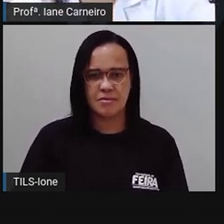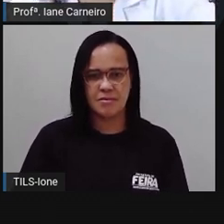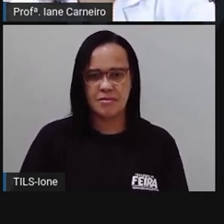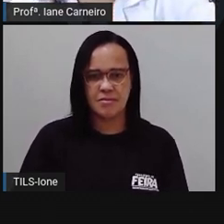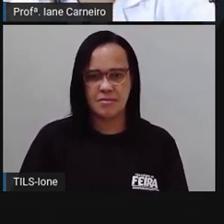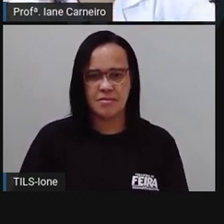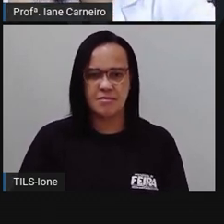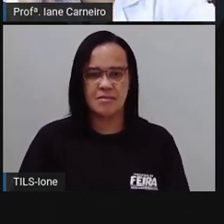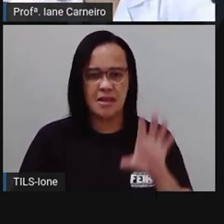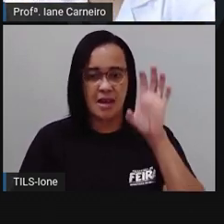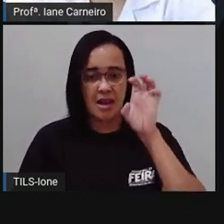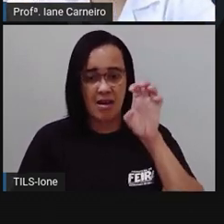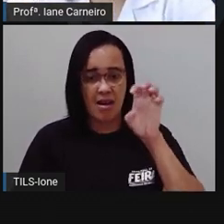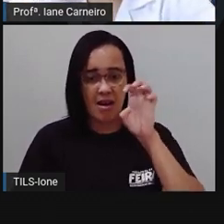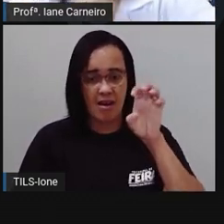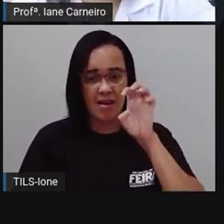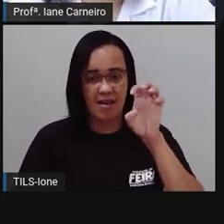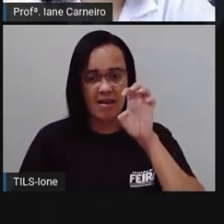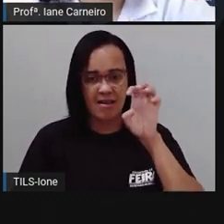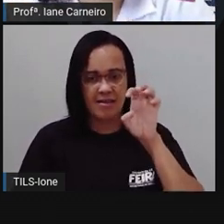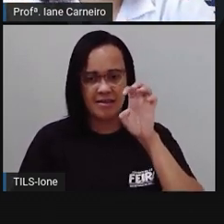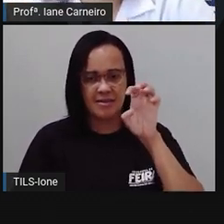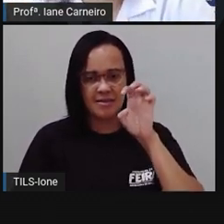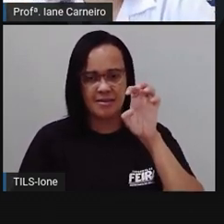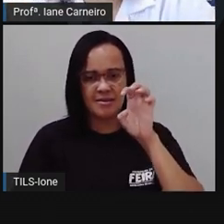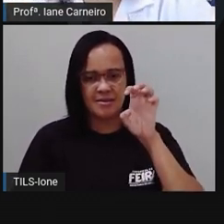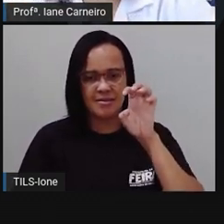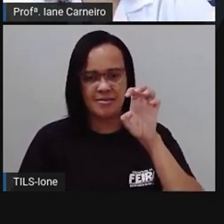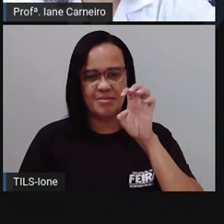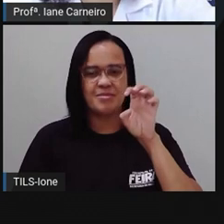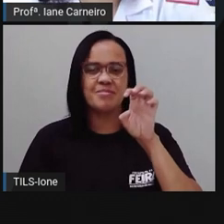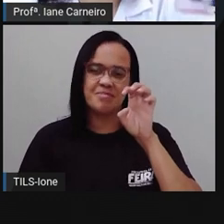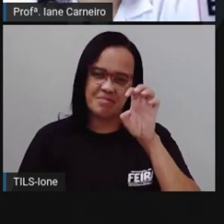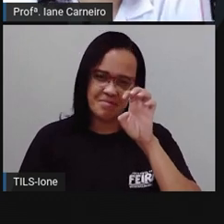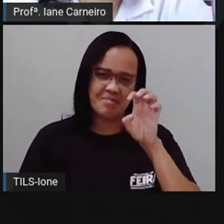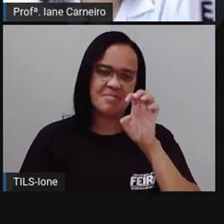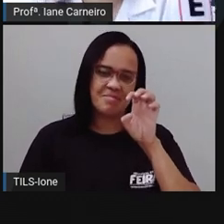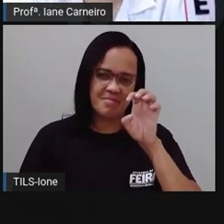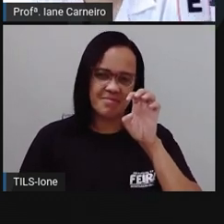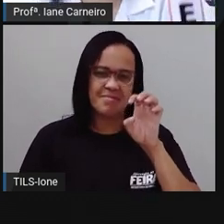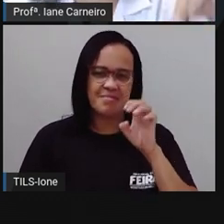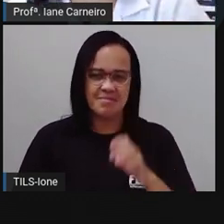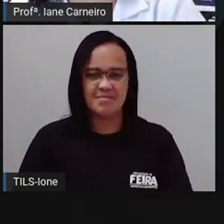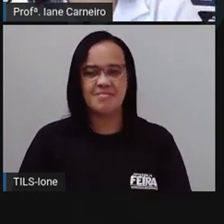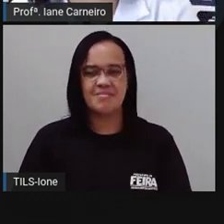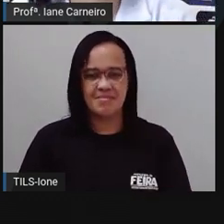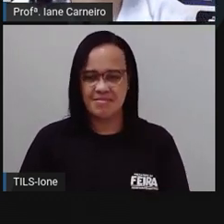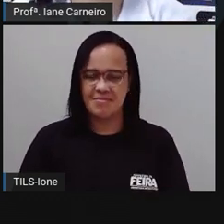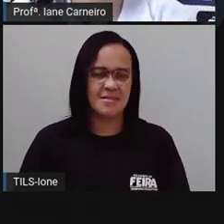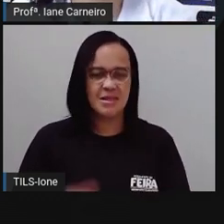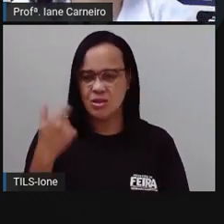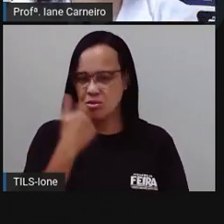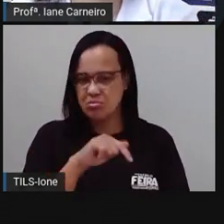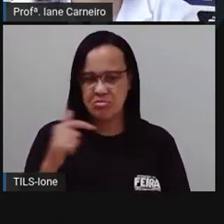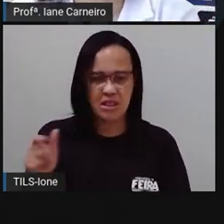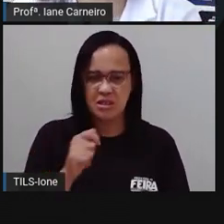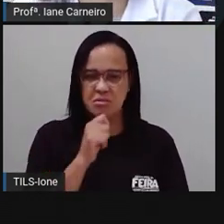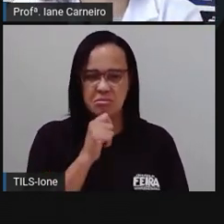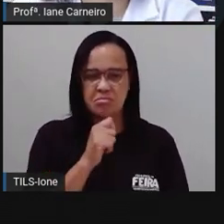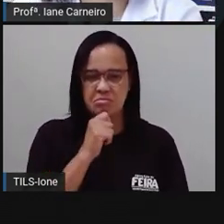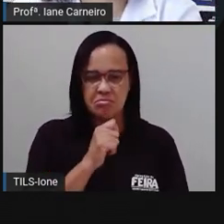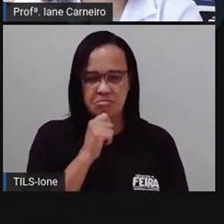Letra E. Olha. A gente queria a letra E na outra palavra e não saiu. Nessa saiu. Não tem a letra E nesse nome.